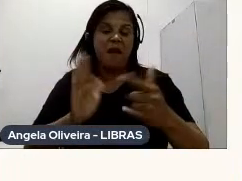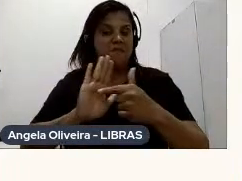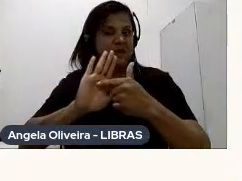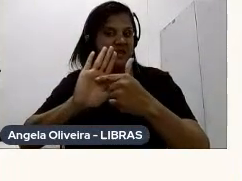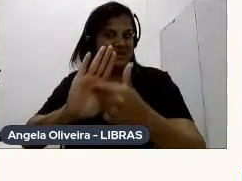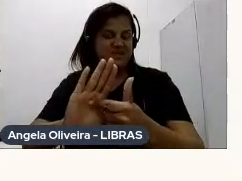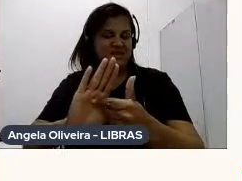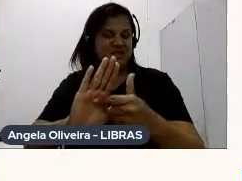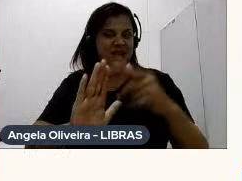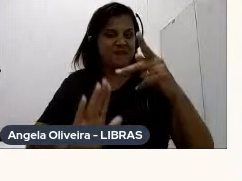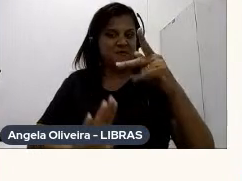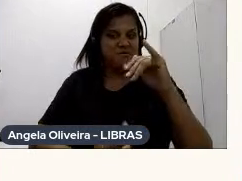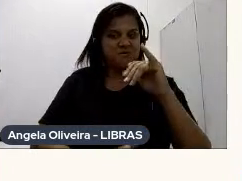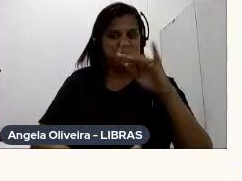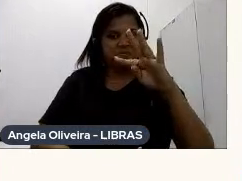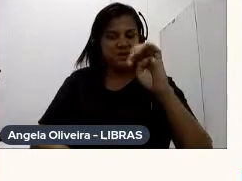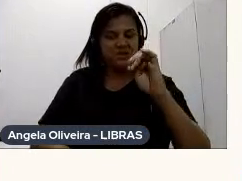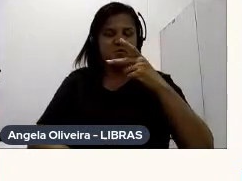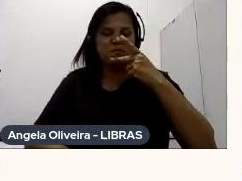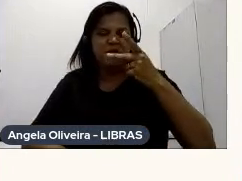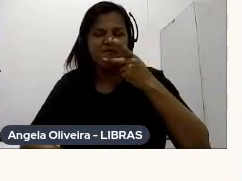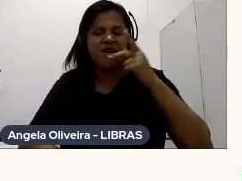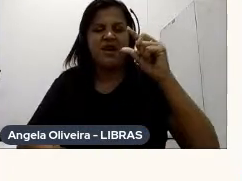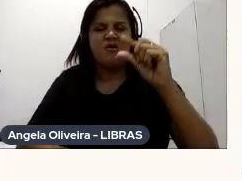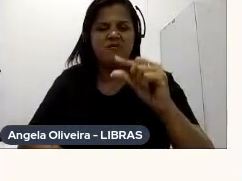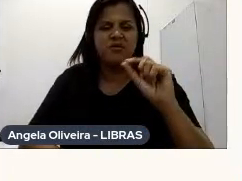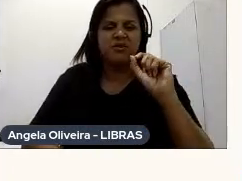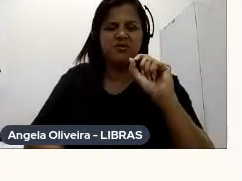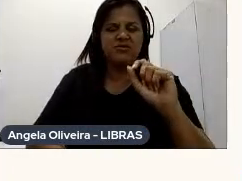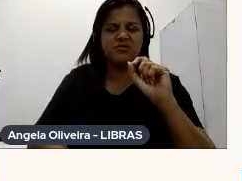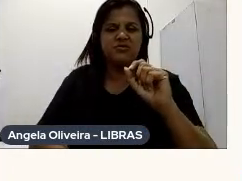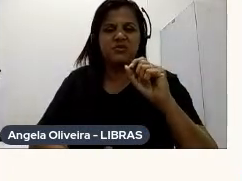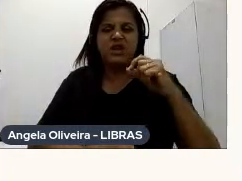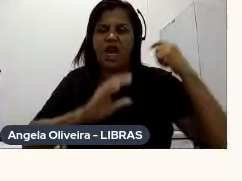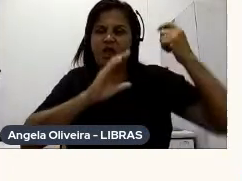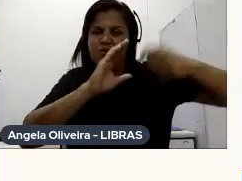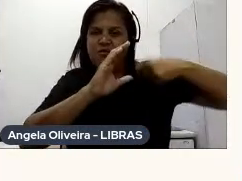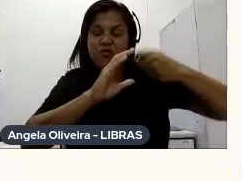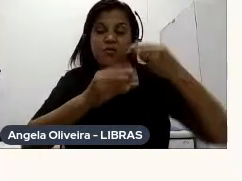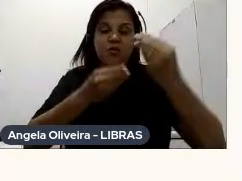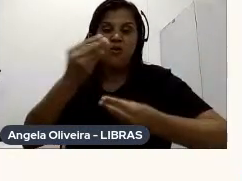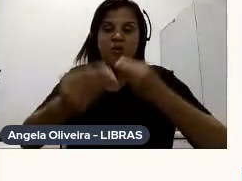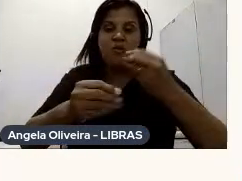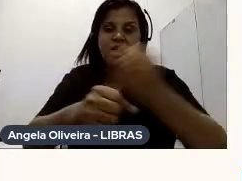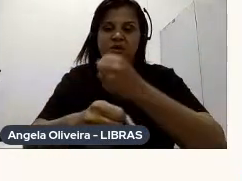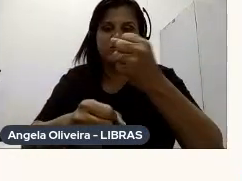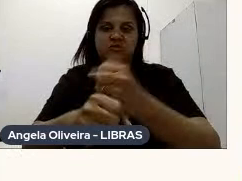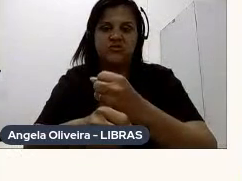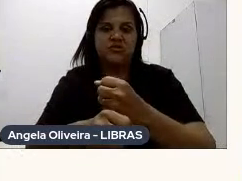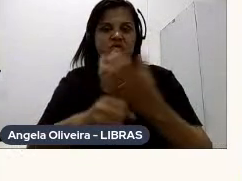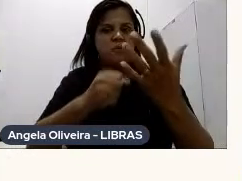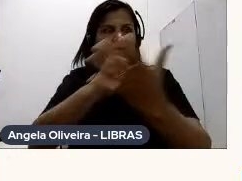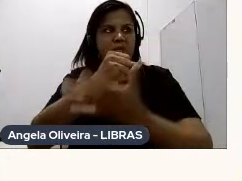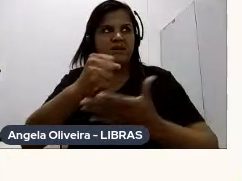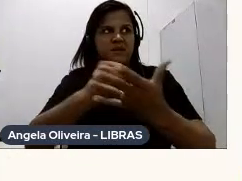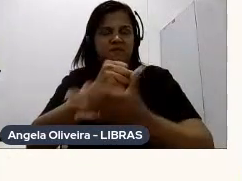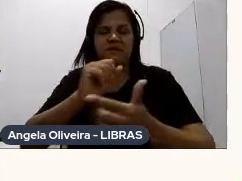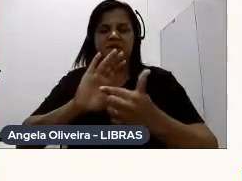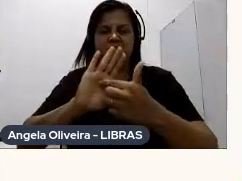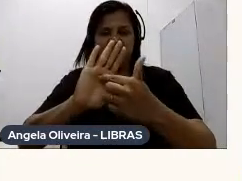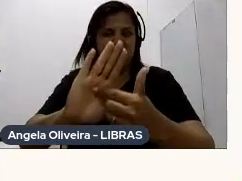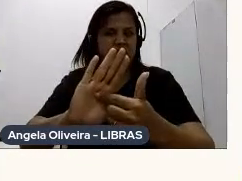pitchings Para falar um pouquinho Do que era o filme De como ele seria construído Basicamente O que foi apresentado Nos